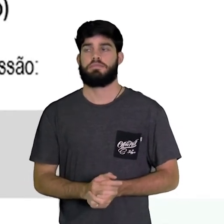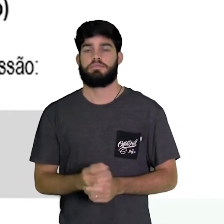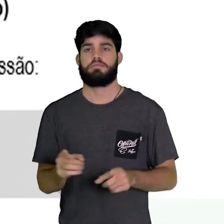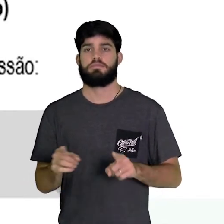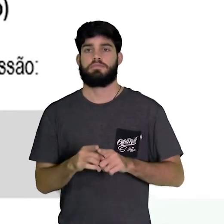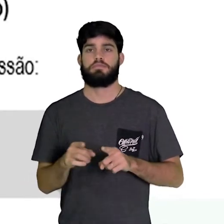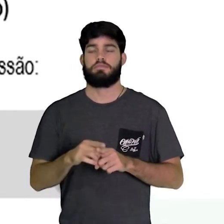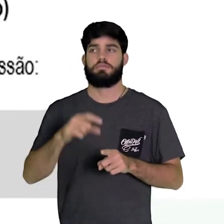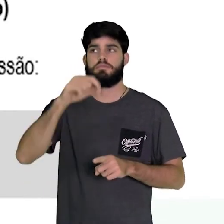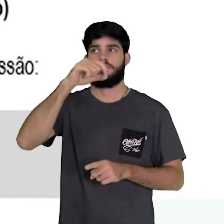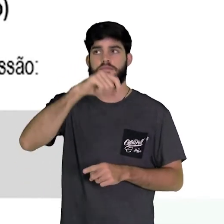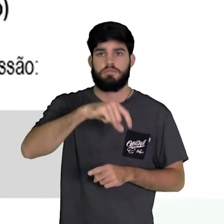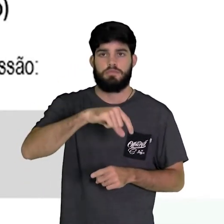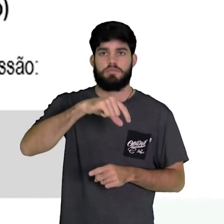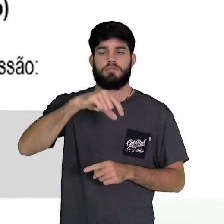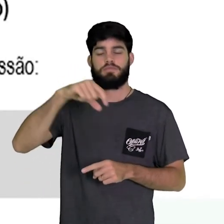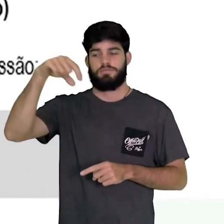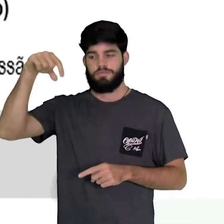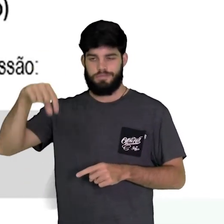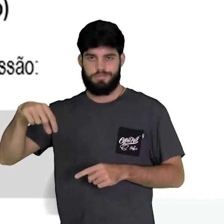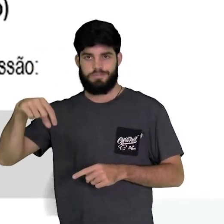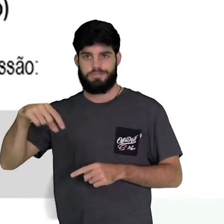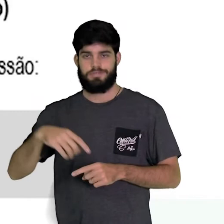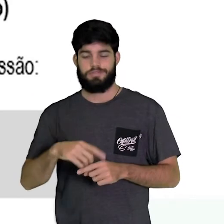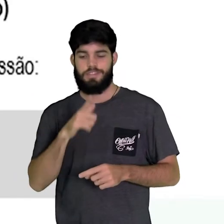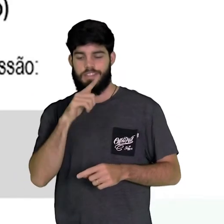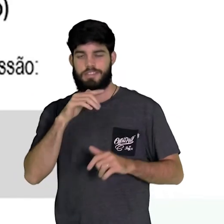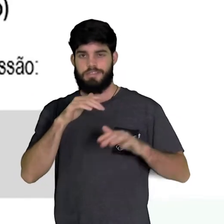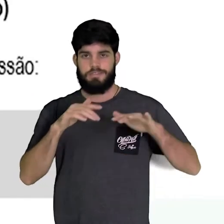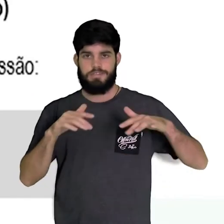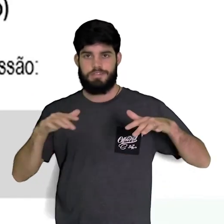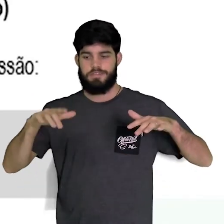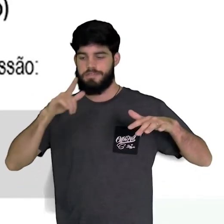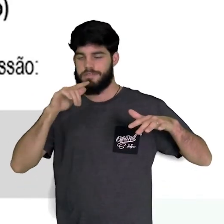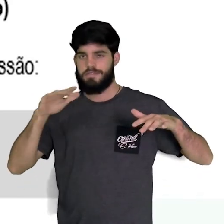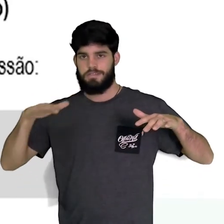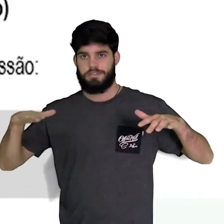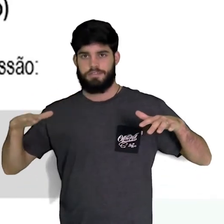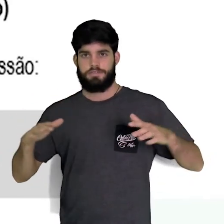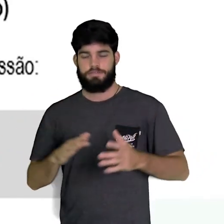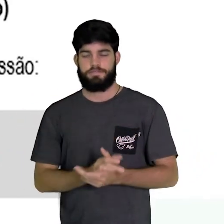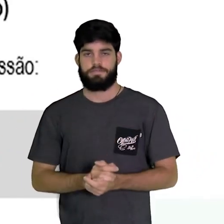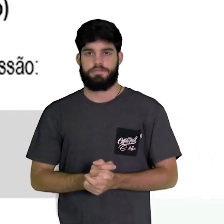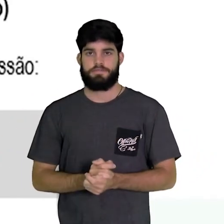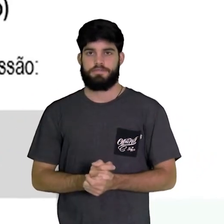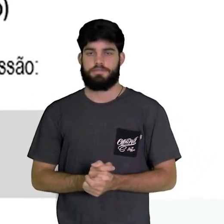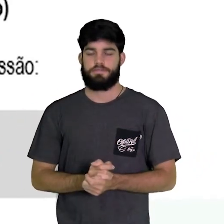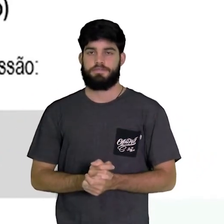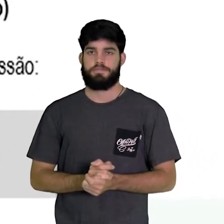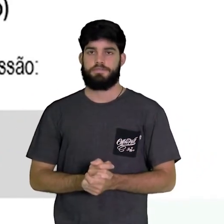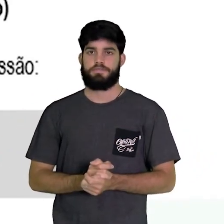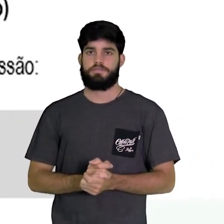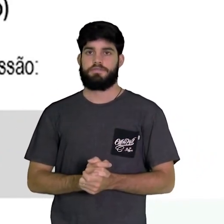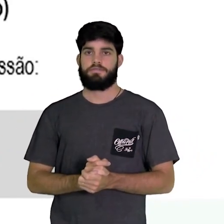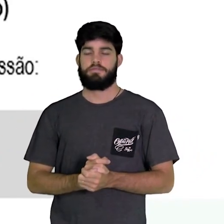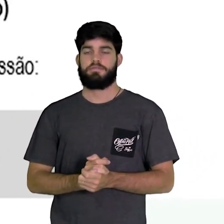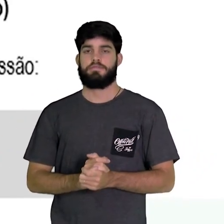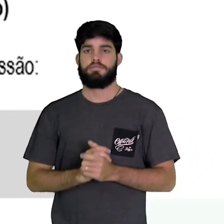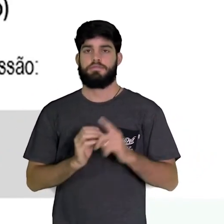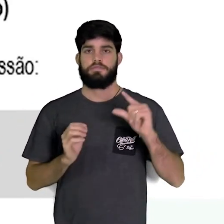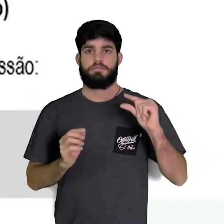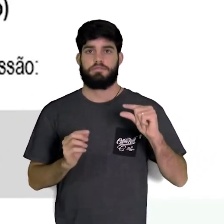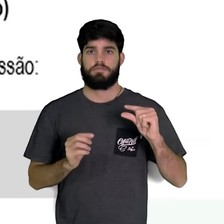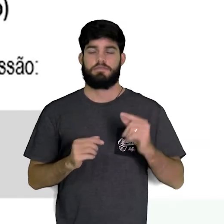solução 1 mol por litro que contenha os seus íos para o cálculo do potencial padrão de redução dos